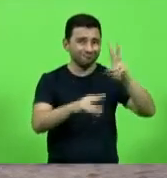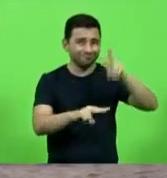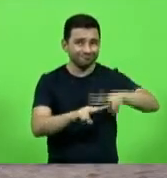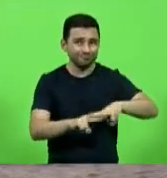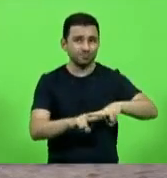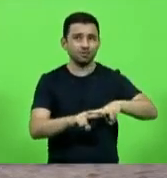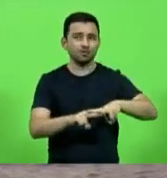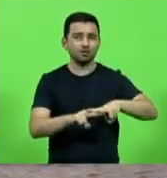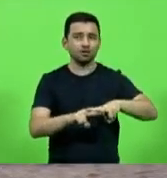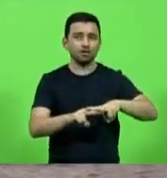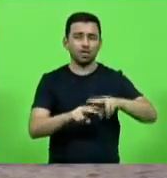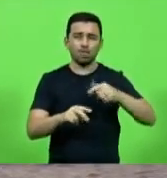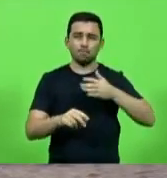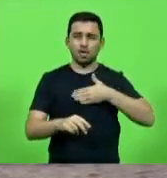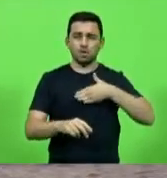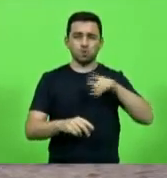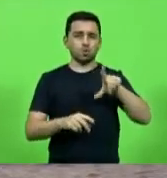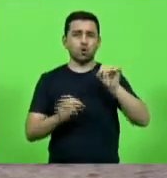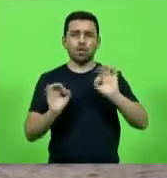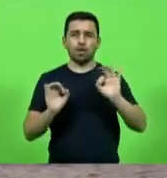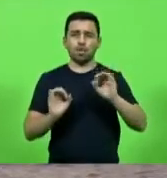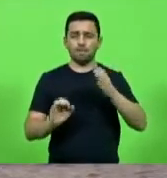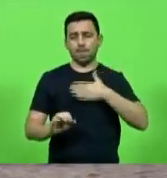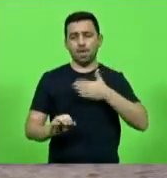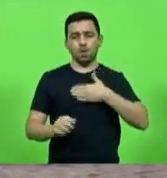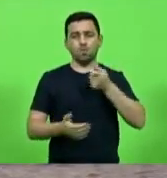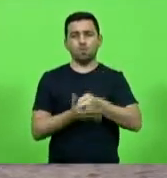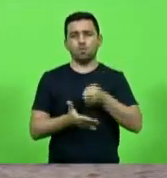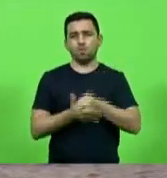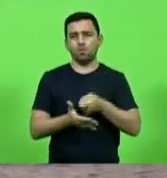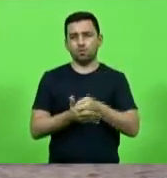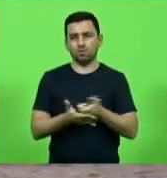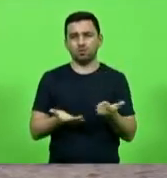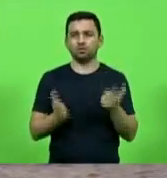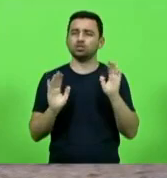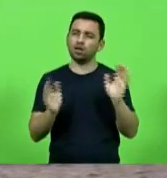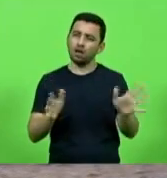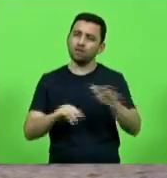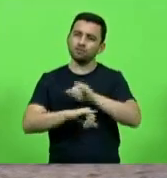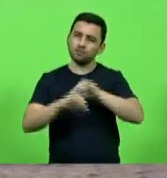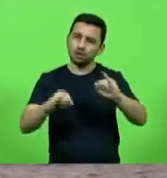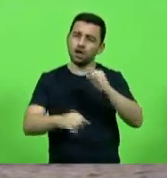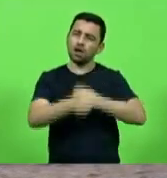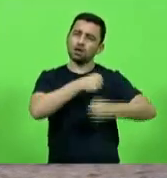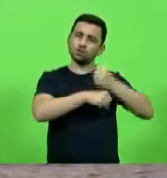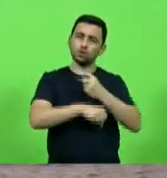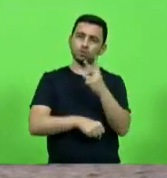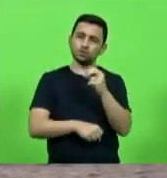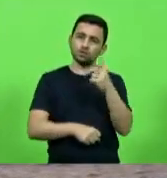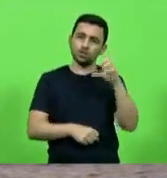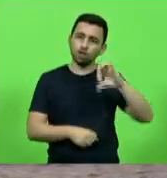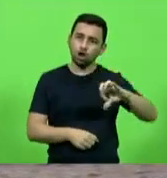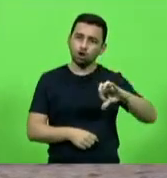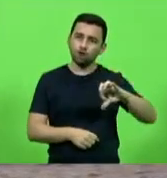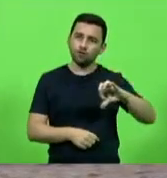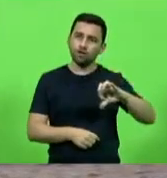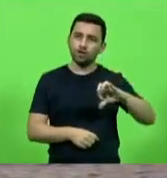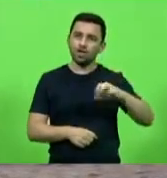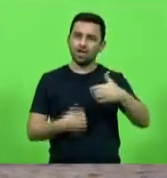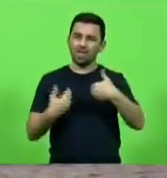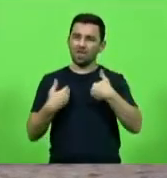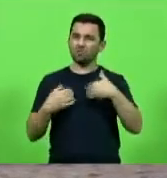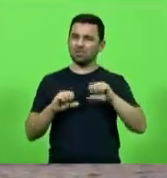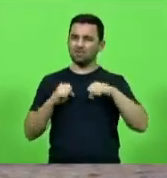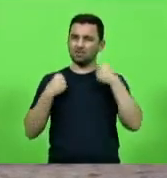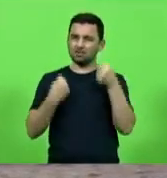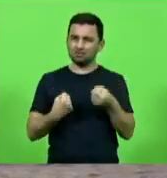isso não é uma escolha, mas um dever. Já disse na mensagem de final do ano 2019, sem medo de ser taxado defensor de bandido. Ele